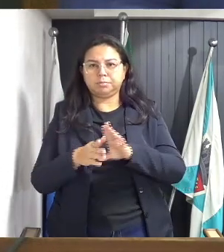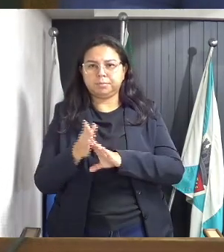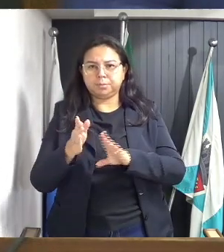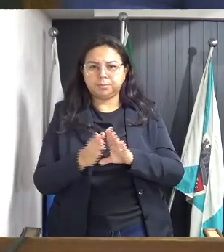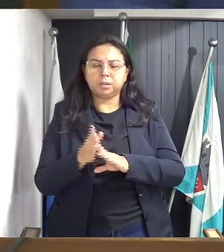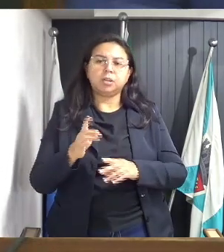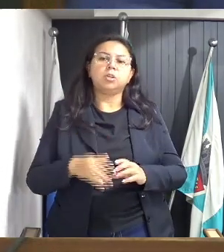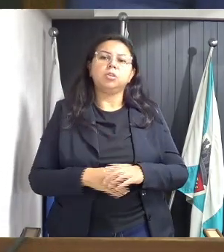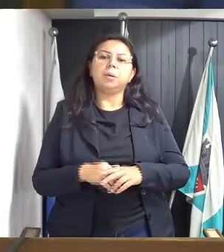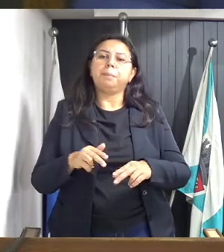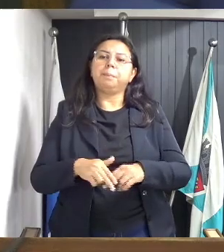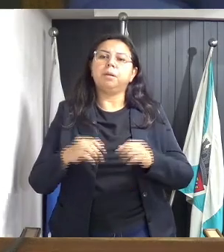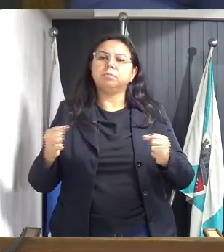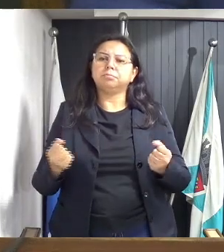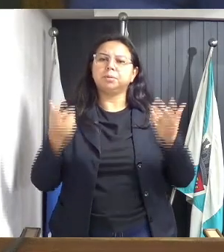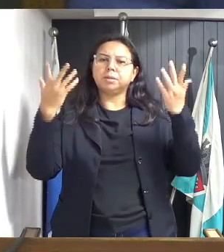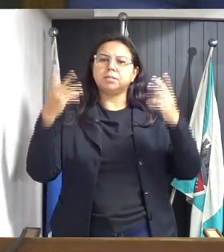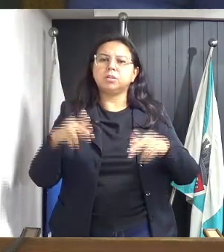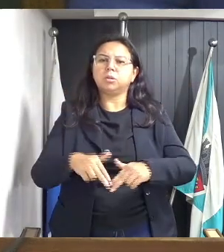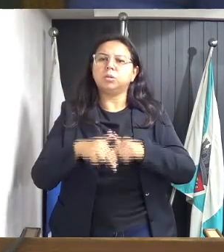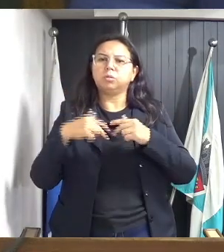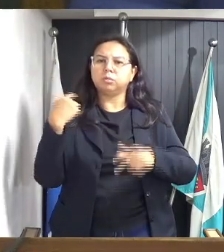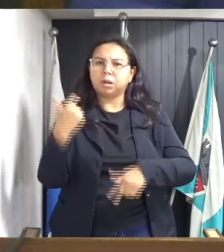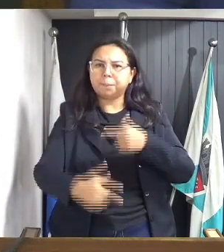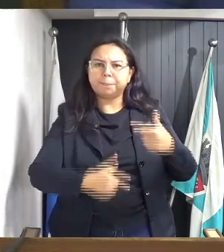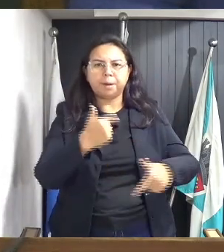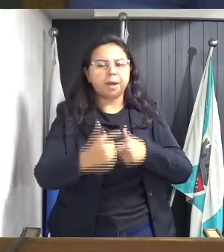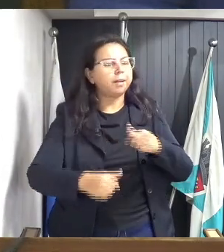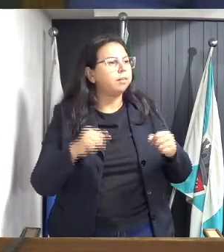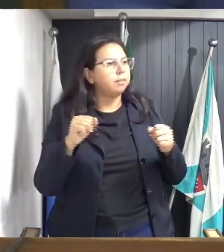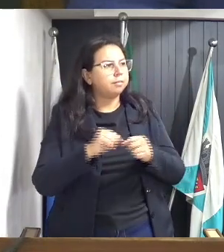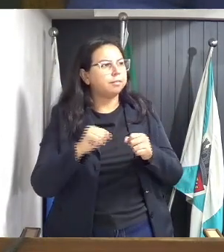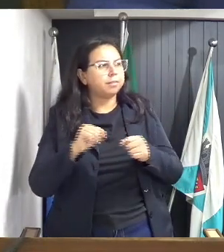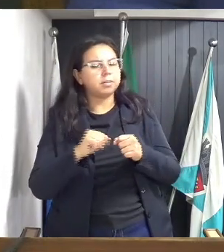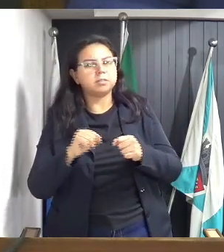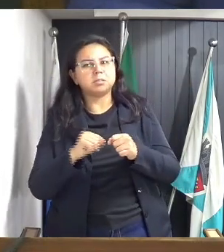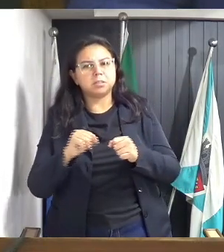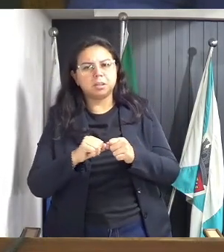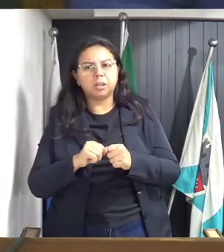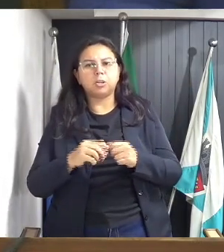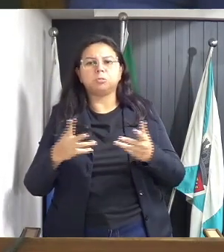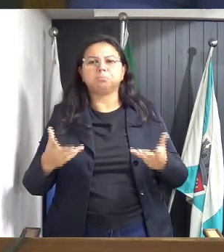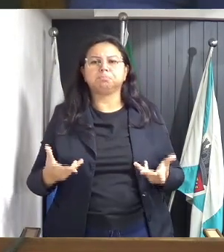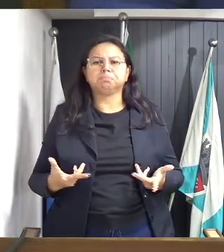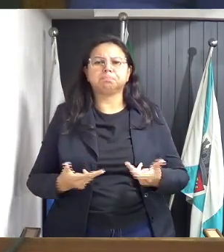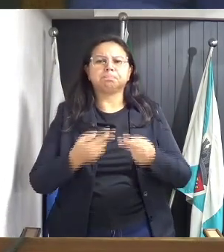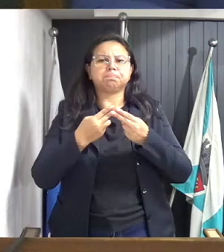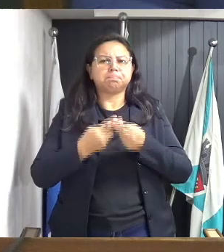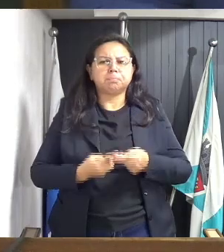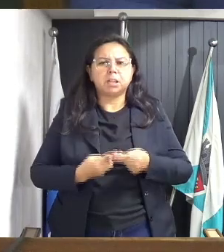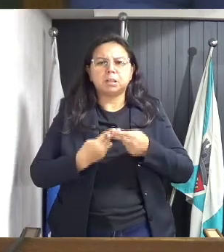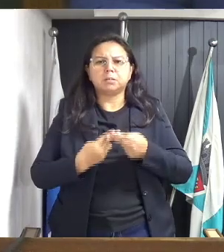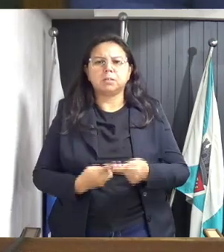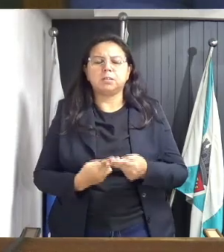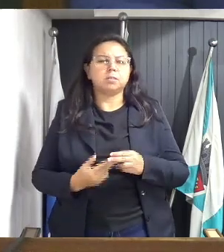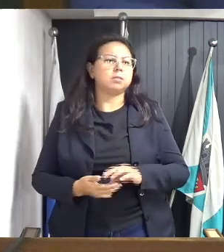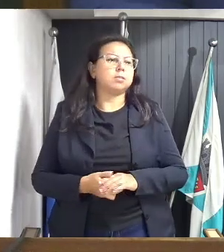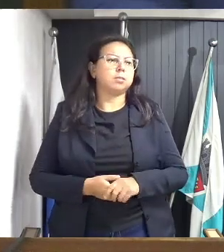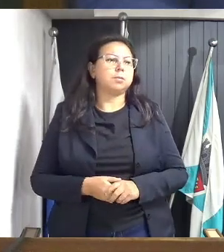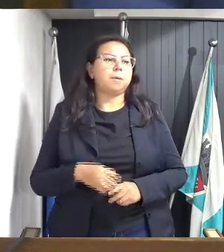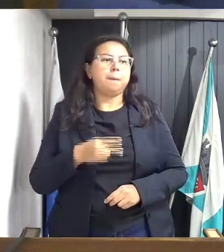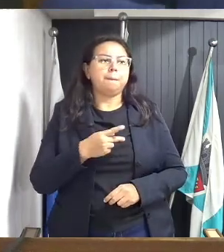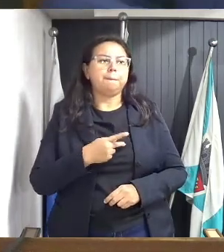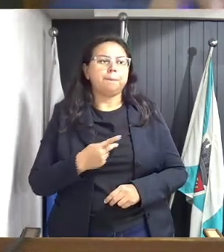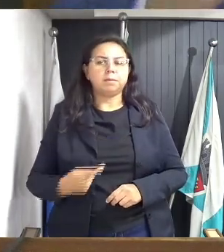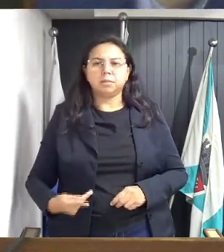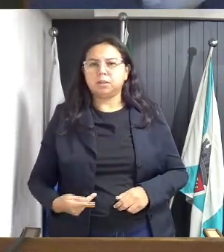em celebração ao imprecedível trabalho que vem desenvolvendo, ao exercer suas funções com eficiência, seriedade, resiliência e exílio. Seu presidente,